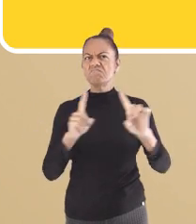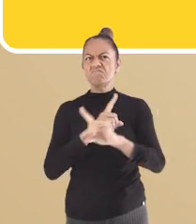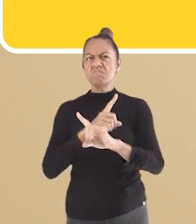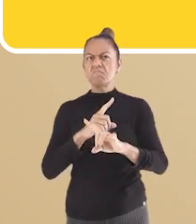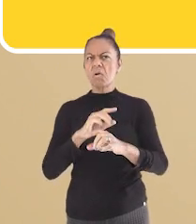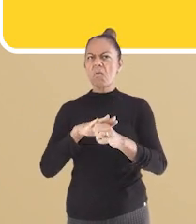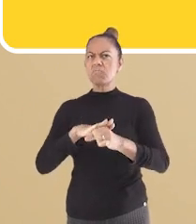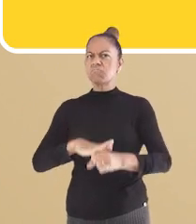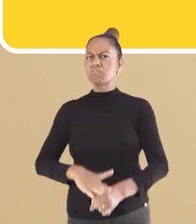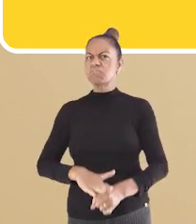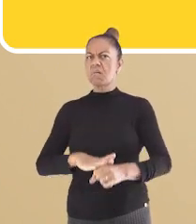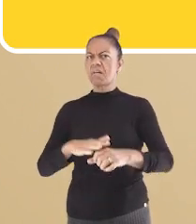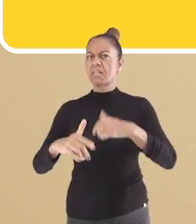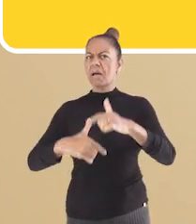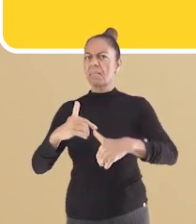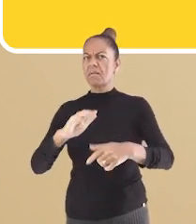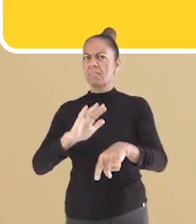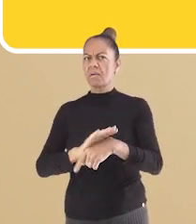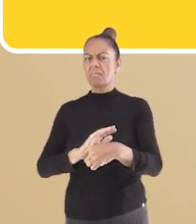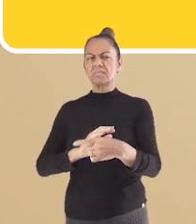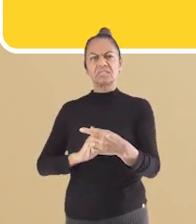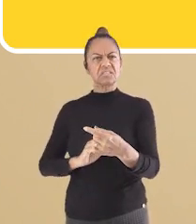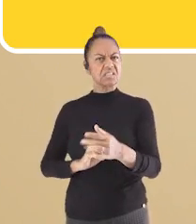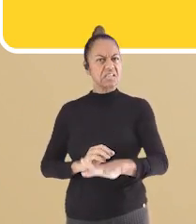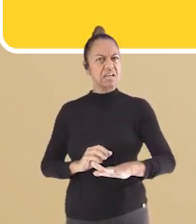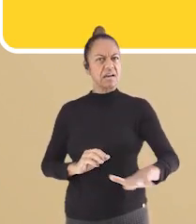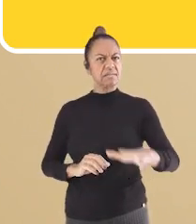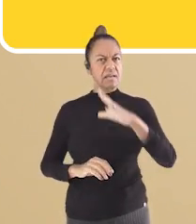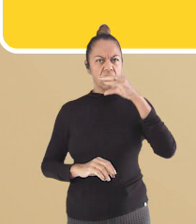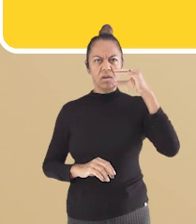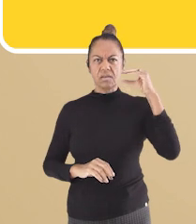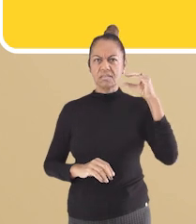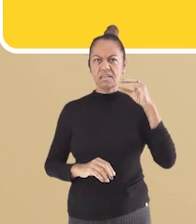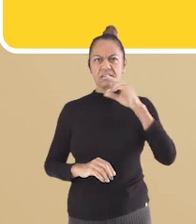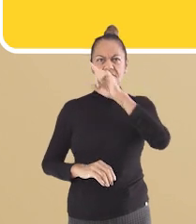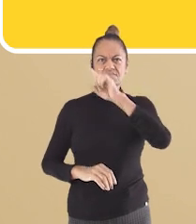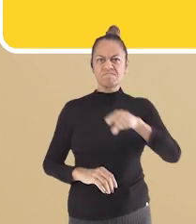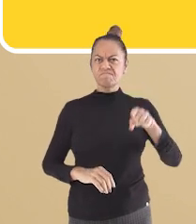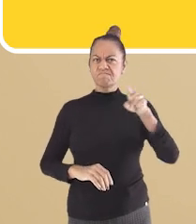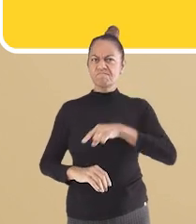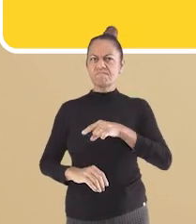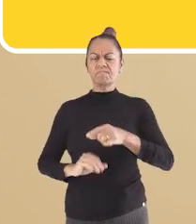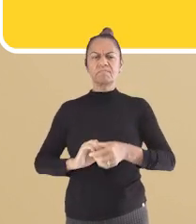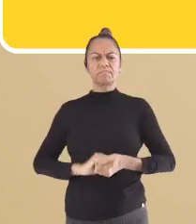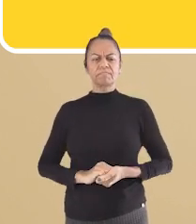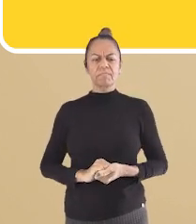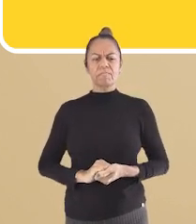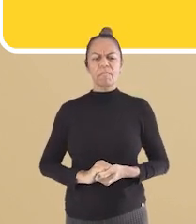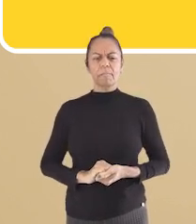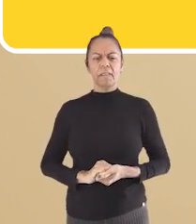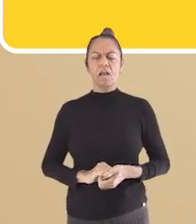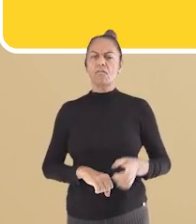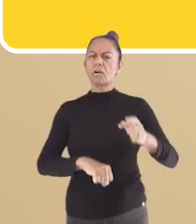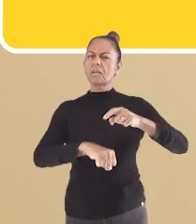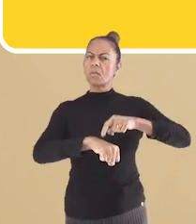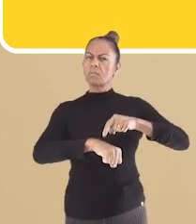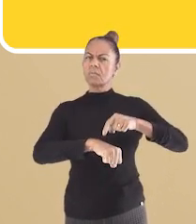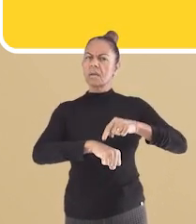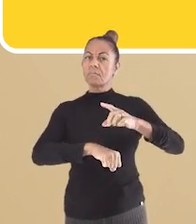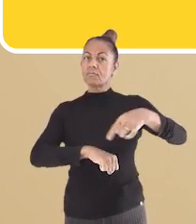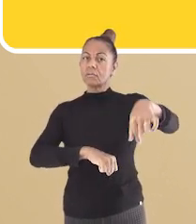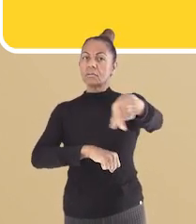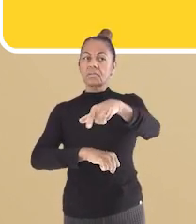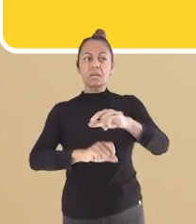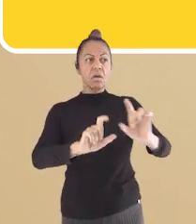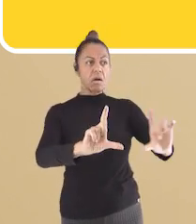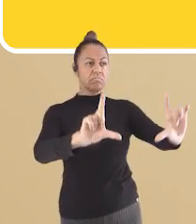sua comunidade e digam não a todas as formas de exploração no trabalho de crianças e adolescentes. Vou